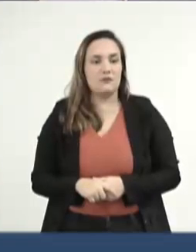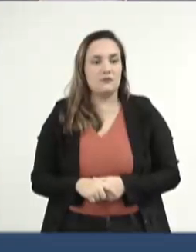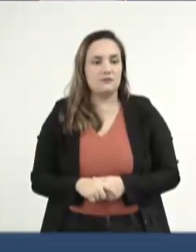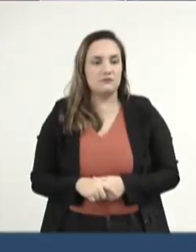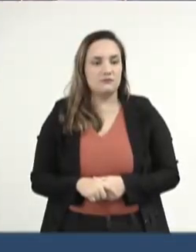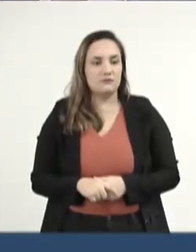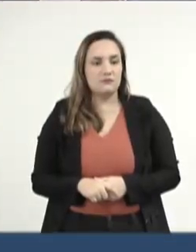Obrigado. Obrigado. Obrigado.